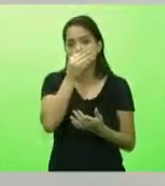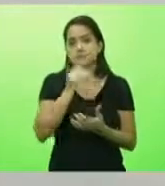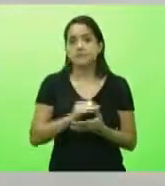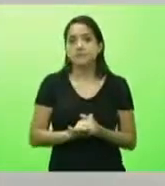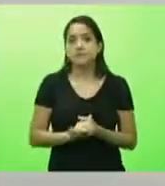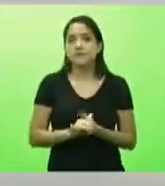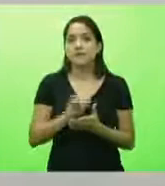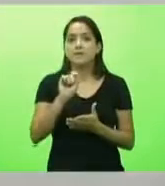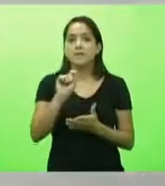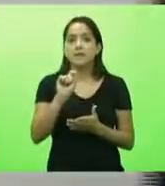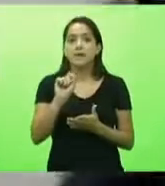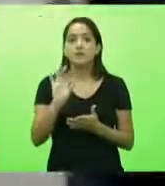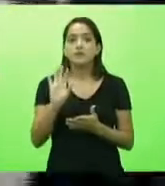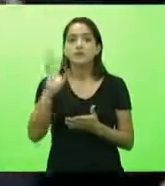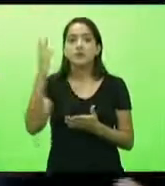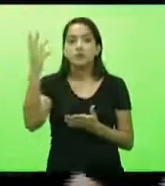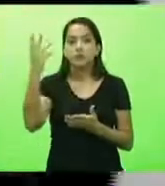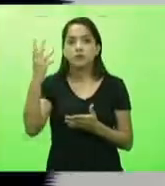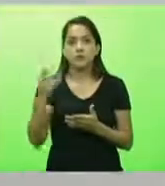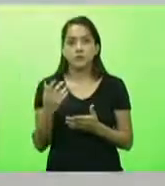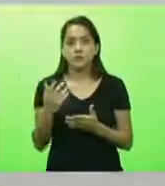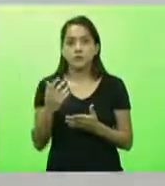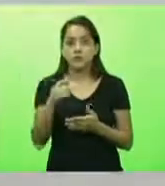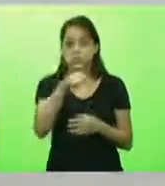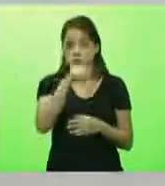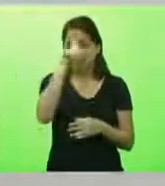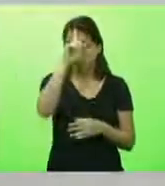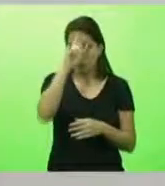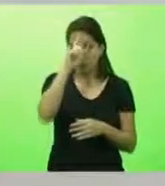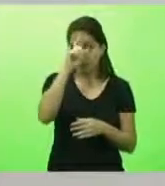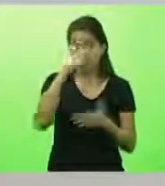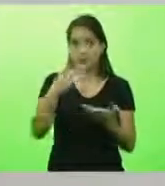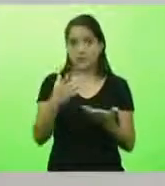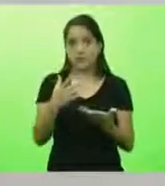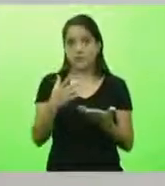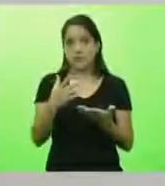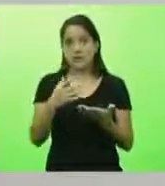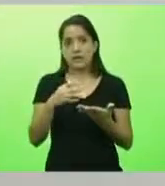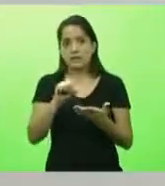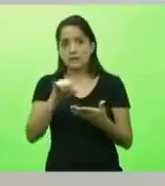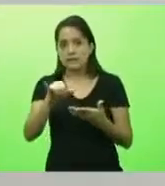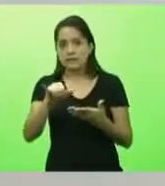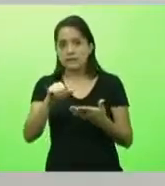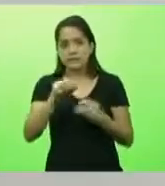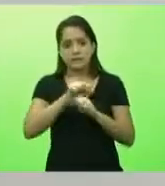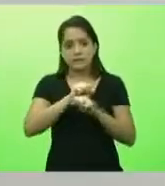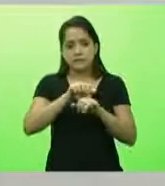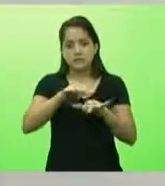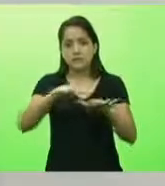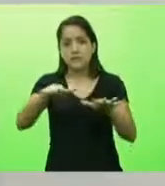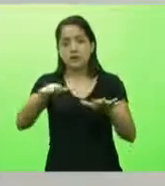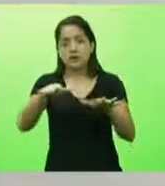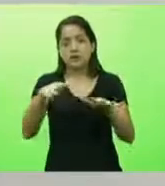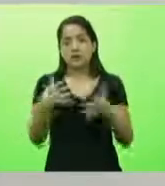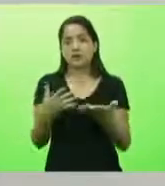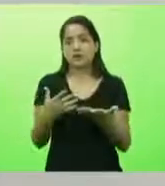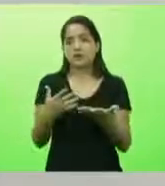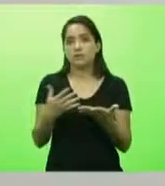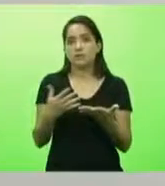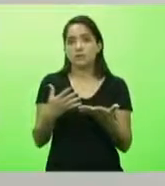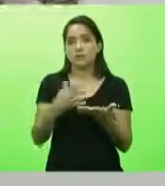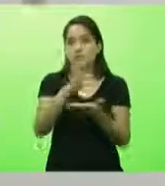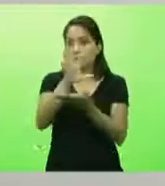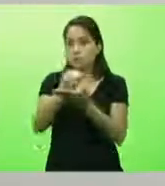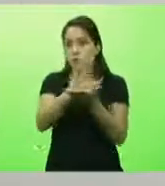O que aconteceu lá no hospital, se isso vira moda, se isso vira moda, daqui a pouco